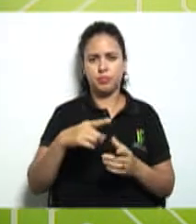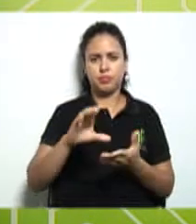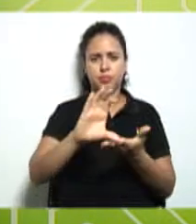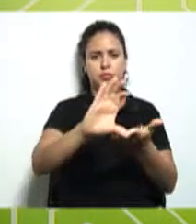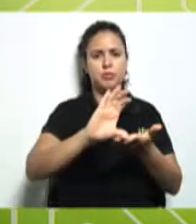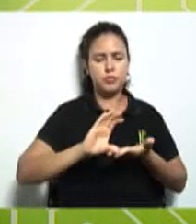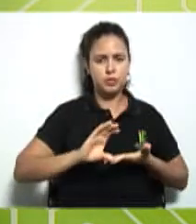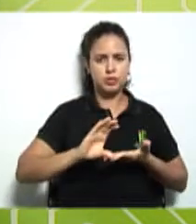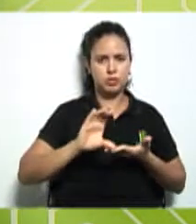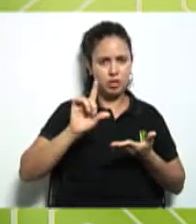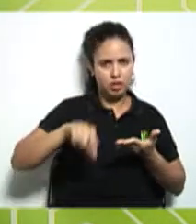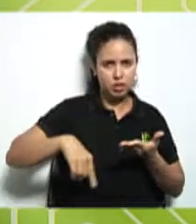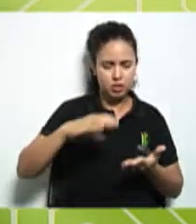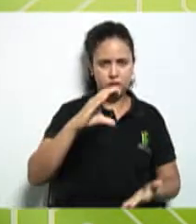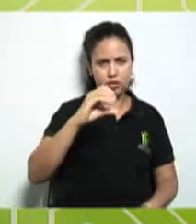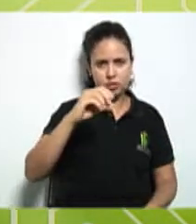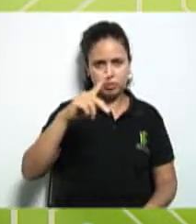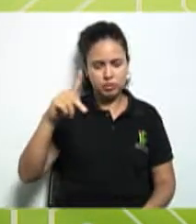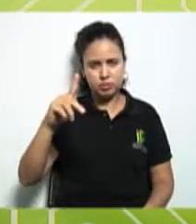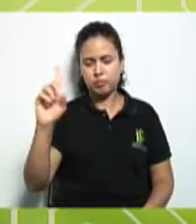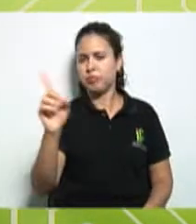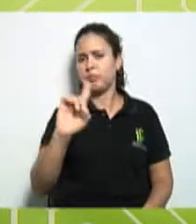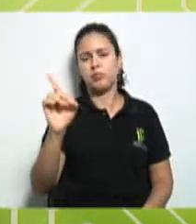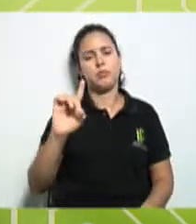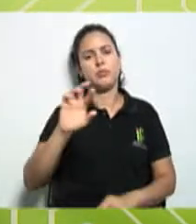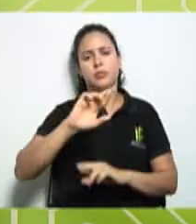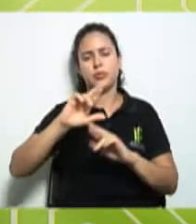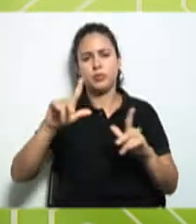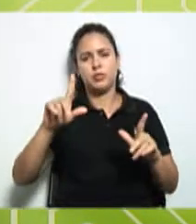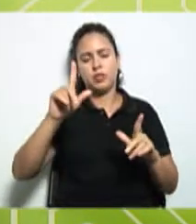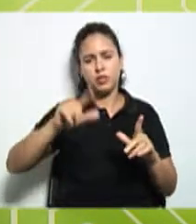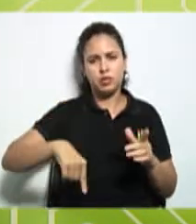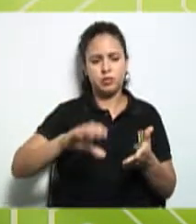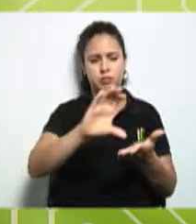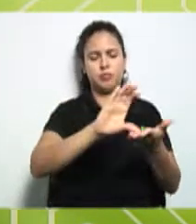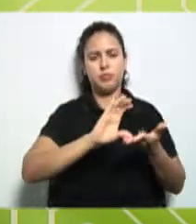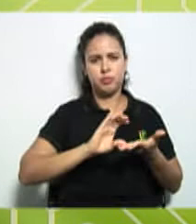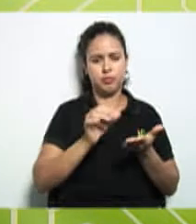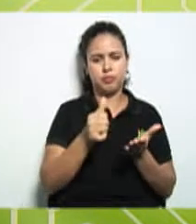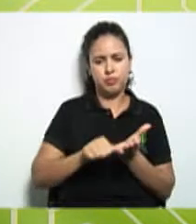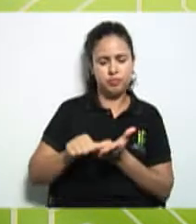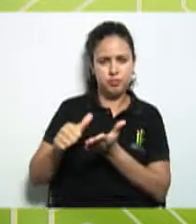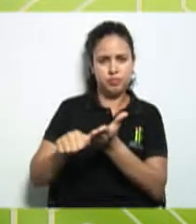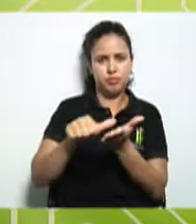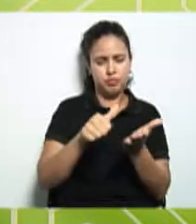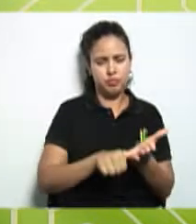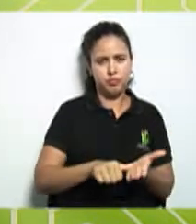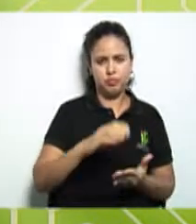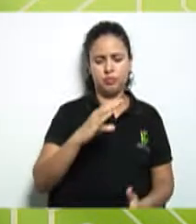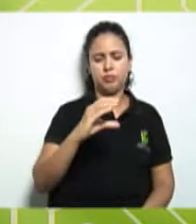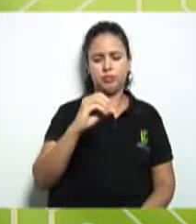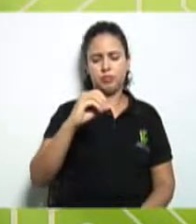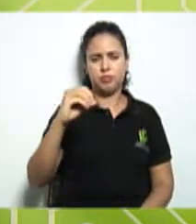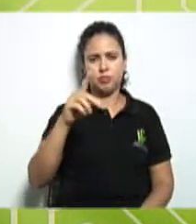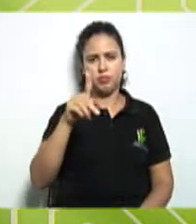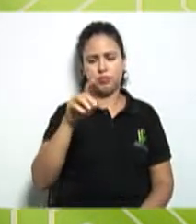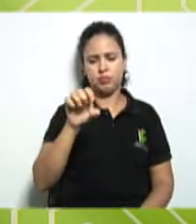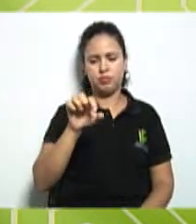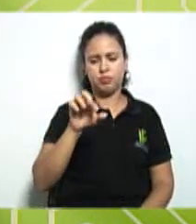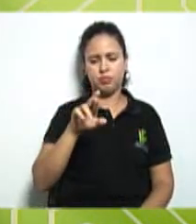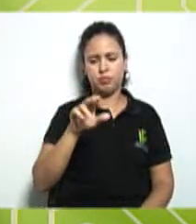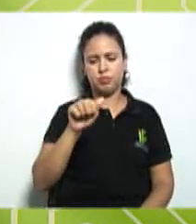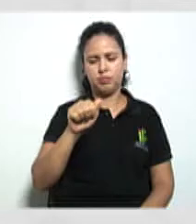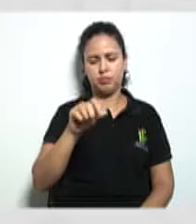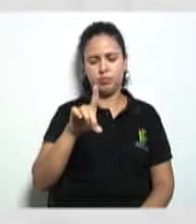cooperativa. O lucro aqui, nesse caso, seria dos seus cooperados, tá certo? Então, essa é a pergunta que tem que ser